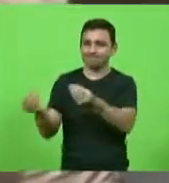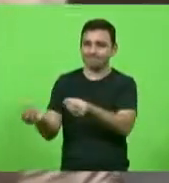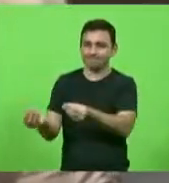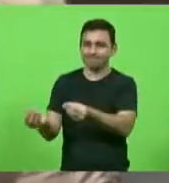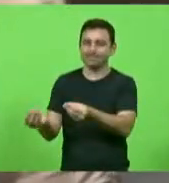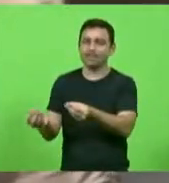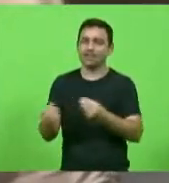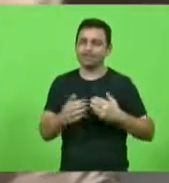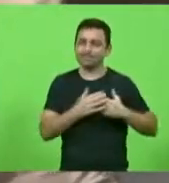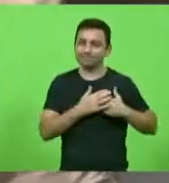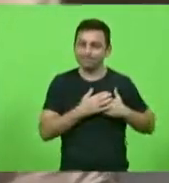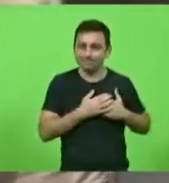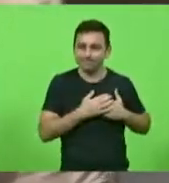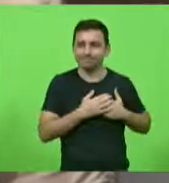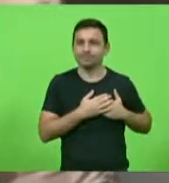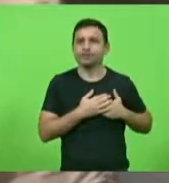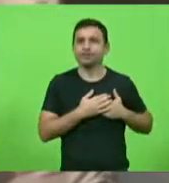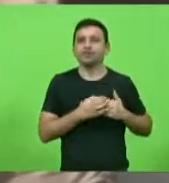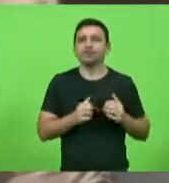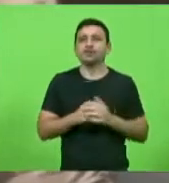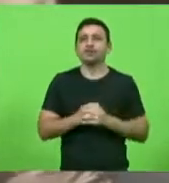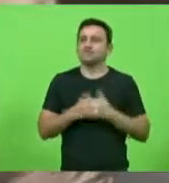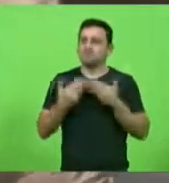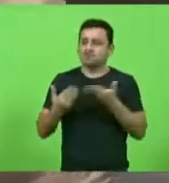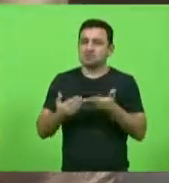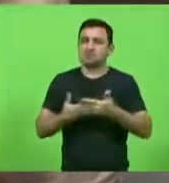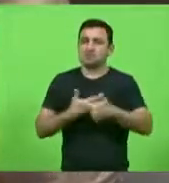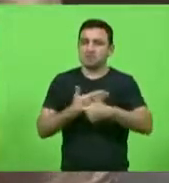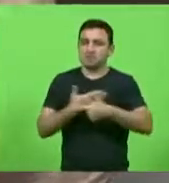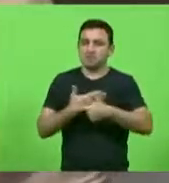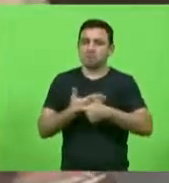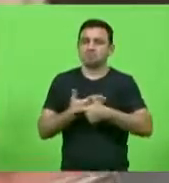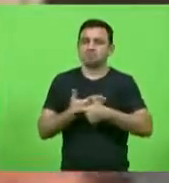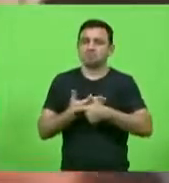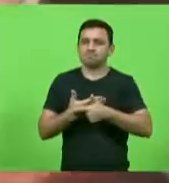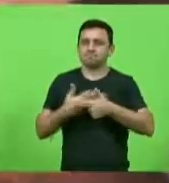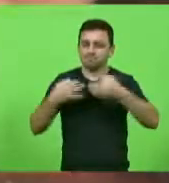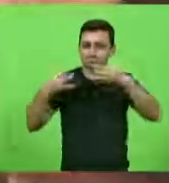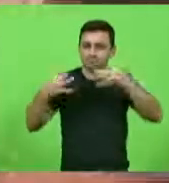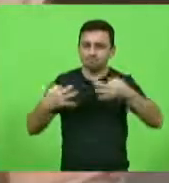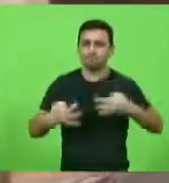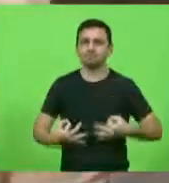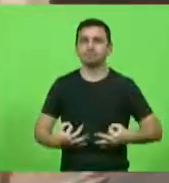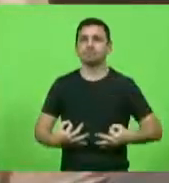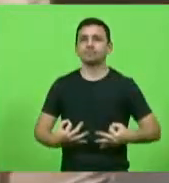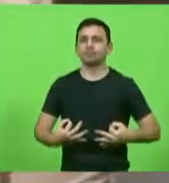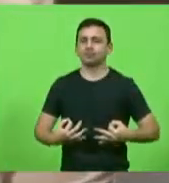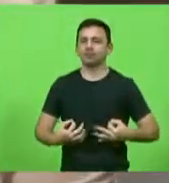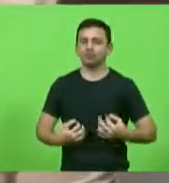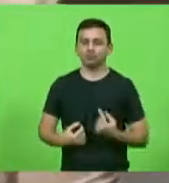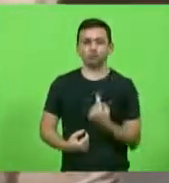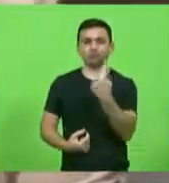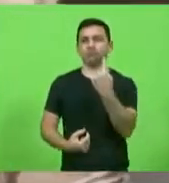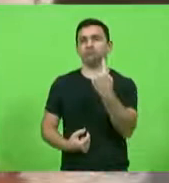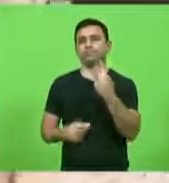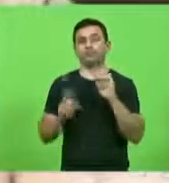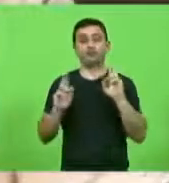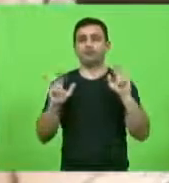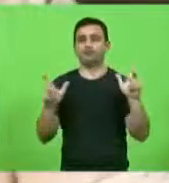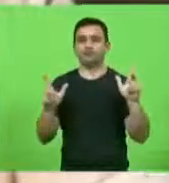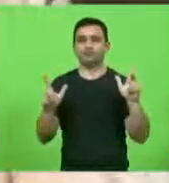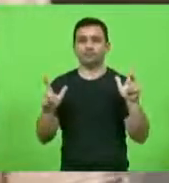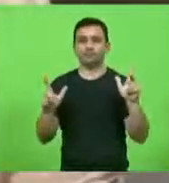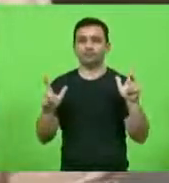digo isso, porque exerceu o seu papel de forma única, singular. Então,